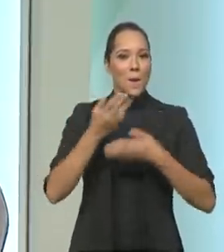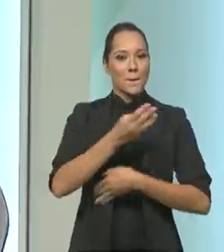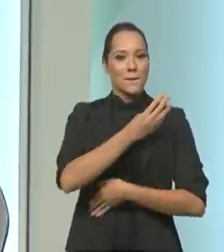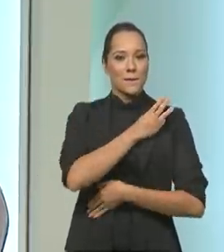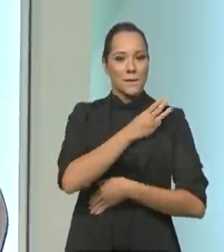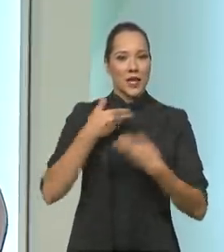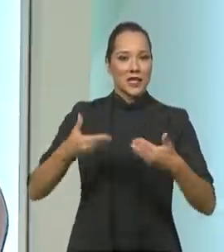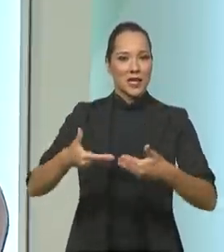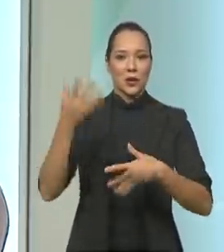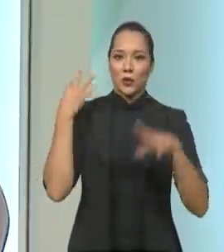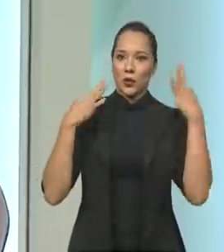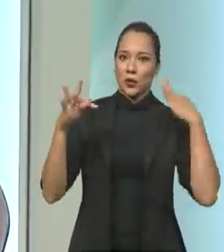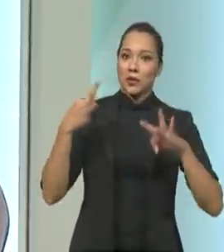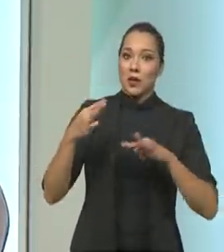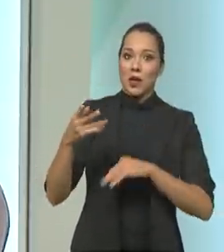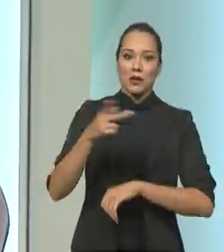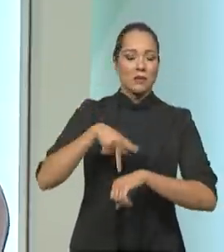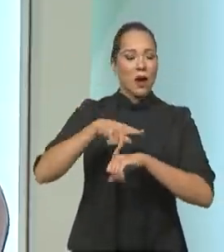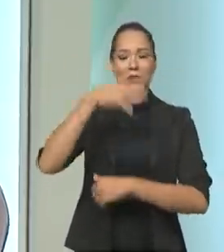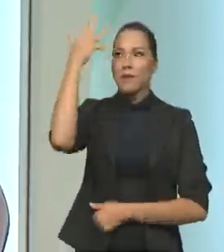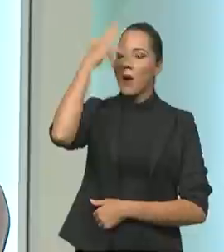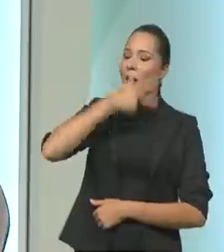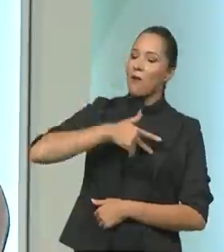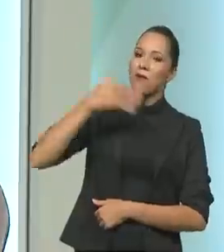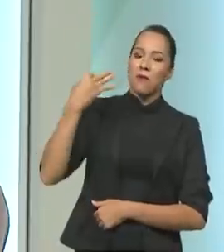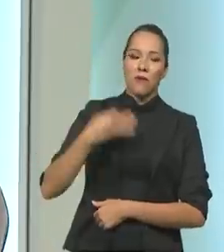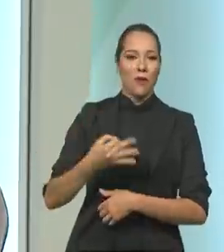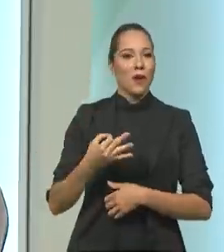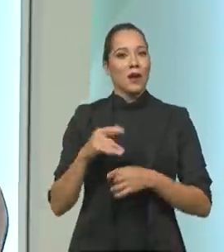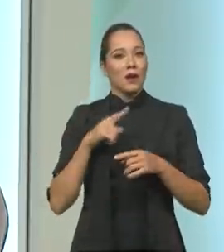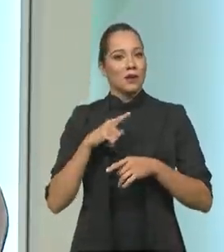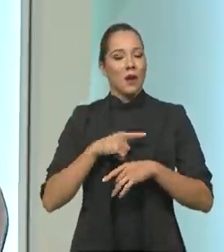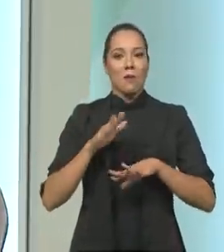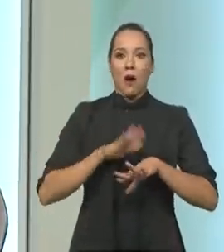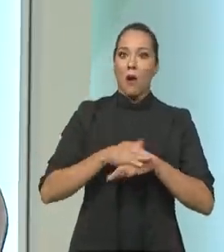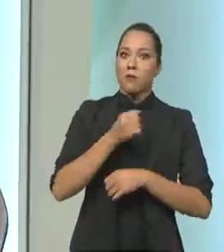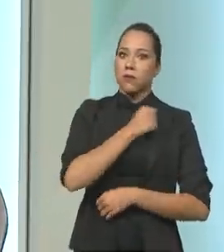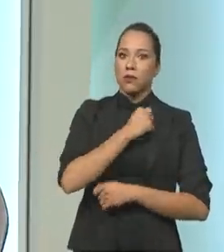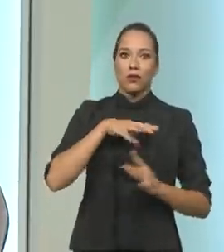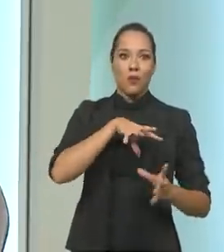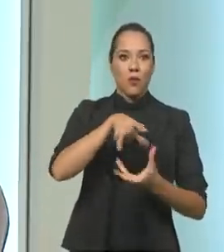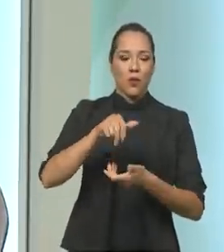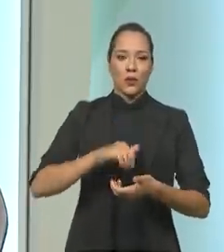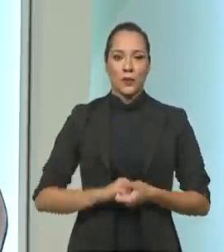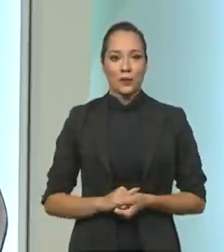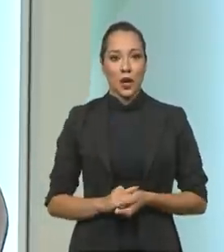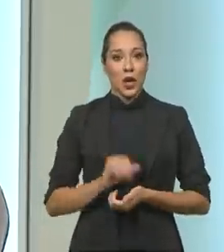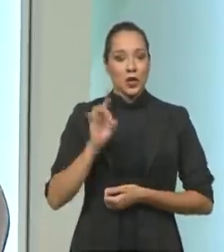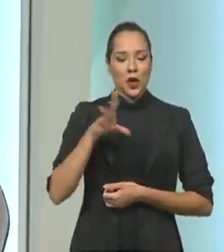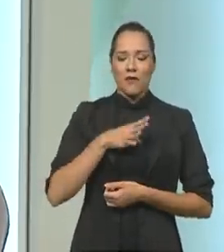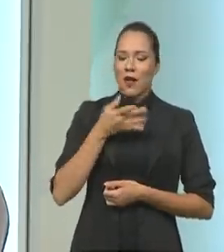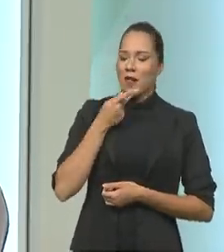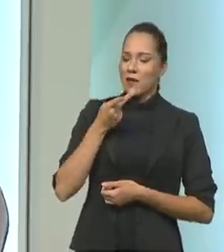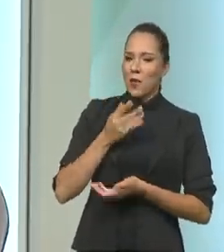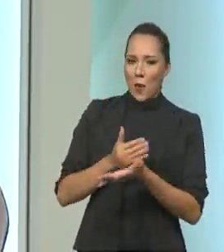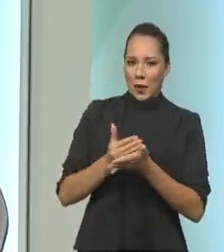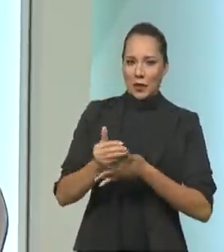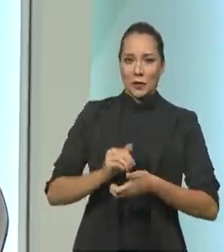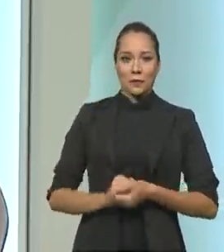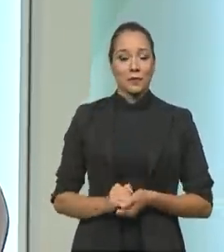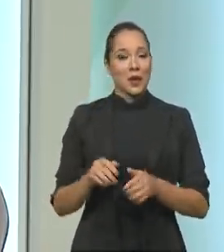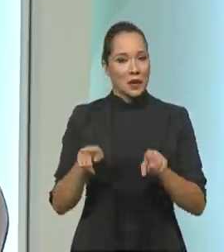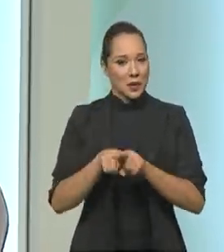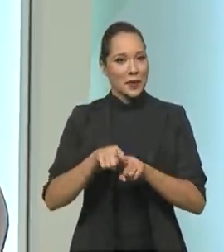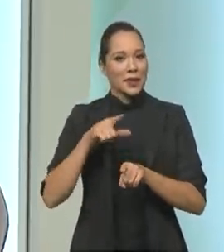E à frente de um país maravilhoso, que tem o maior potencial do mundo para turismo de natureza. Só adicionando ao seu comentário inicial, nós